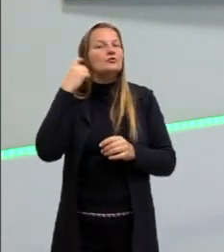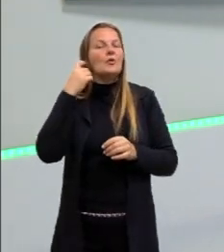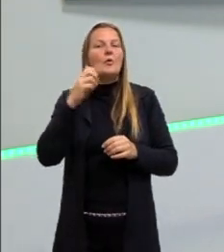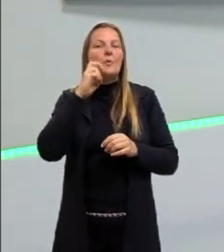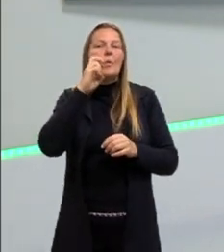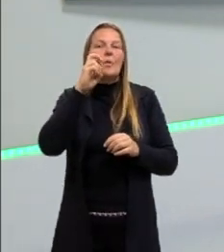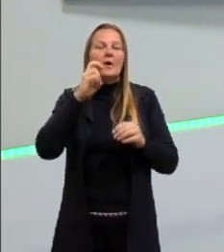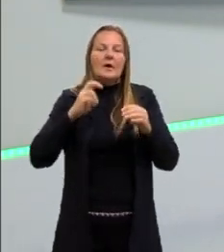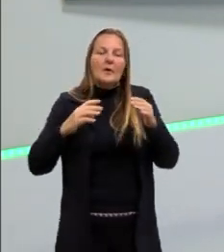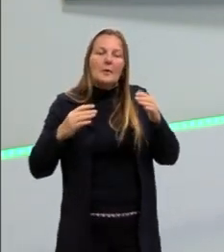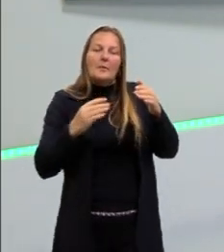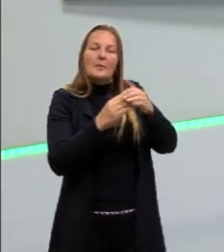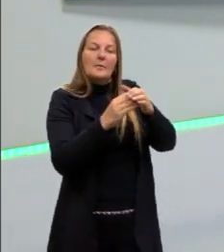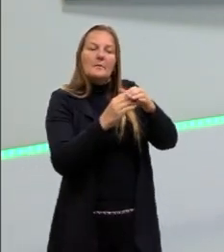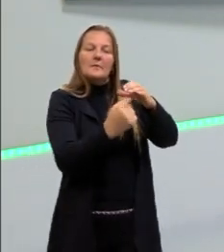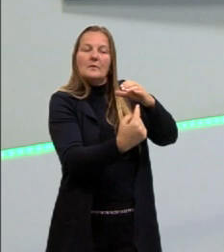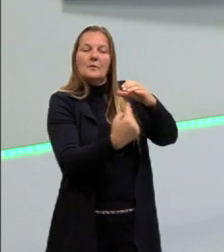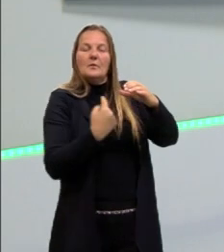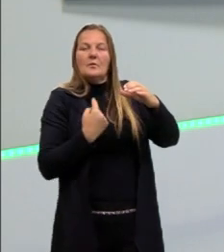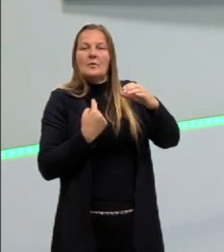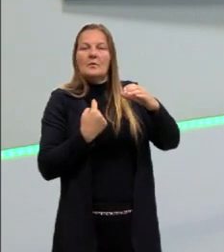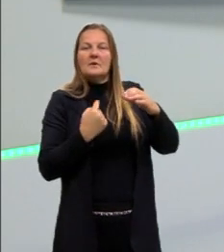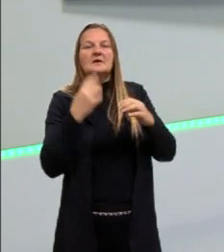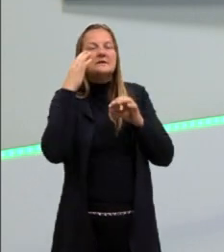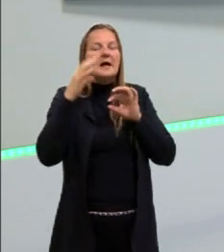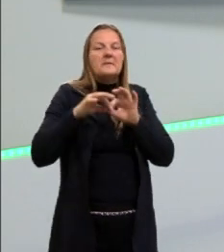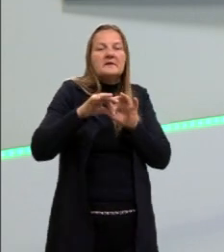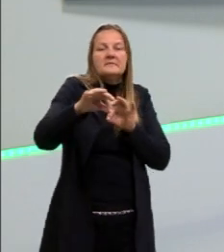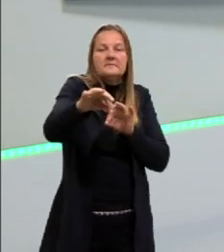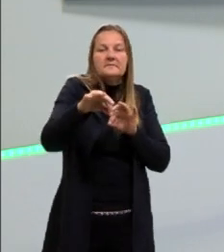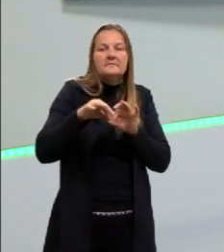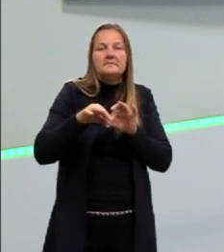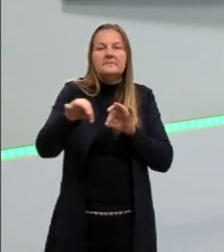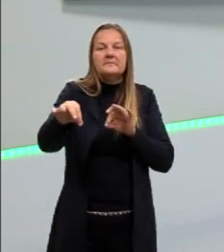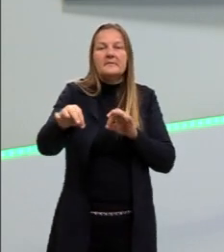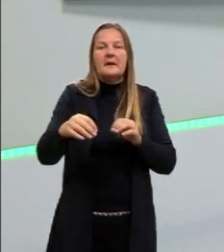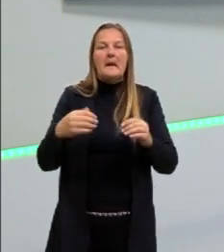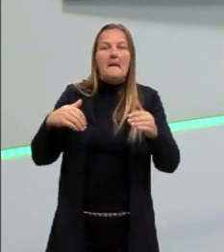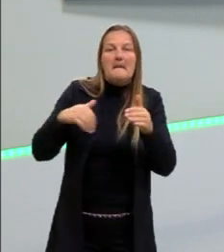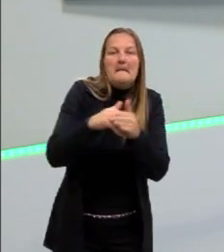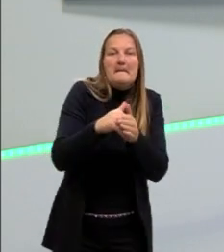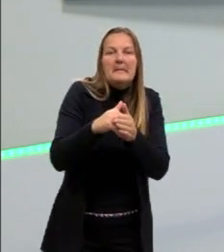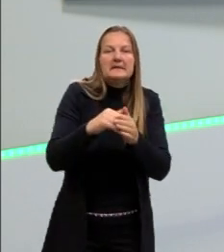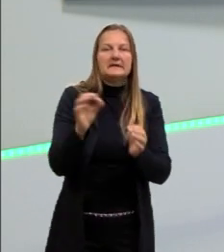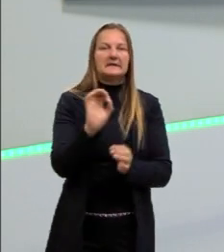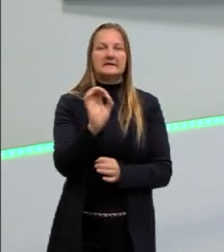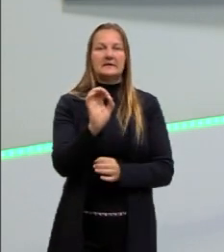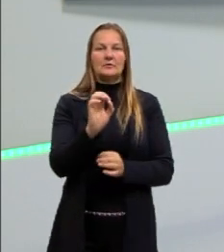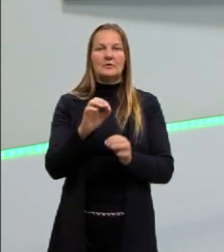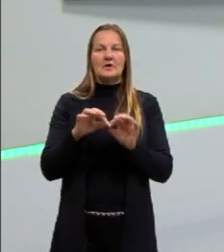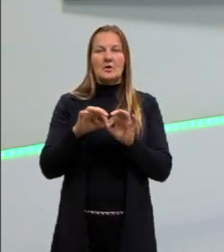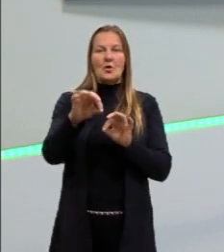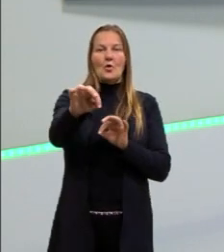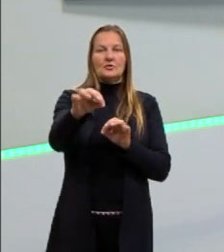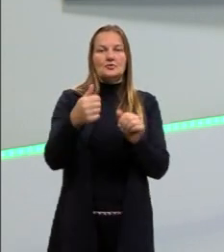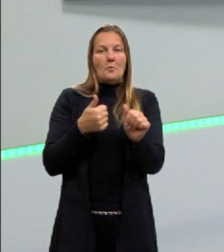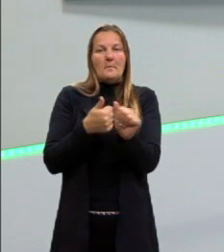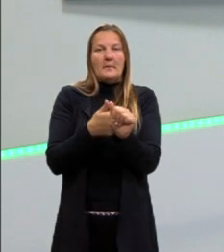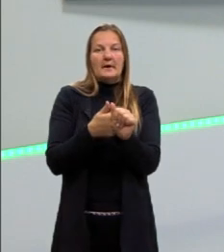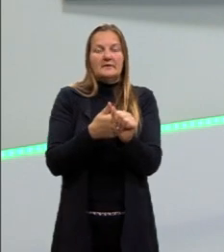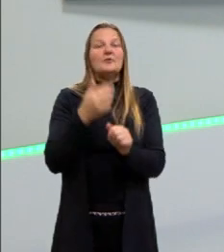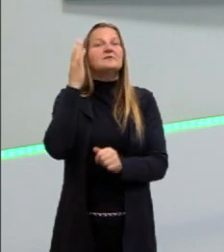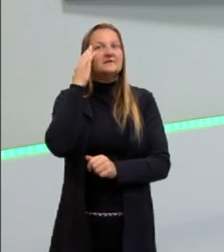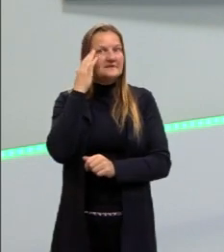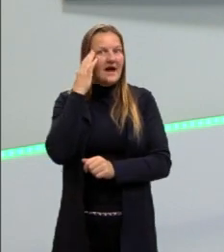ele consegue fazer o cálculo da distância e saber então se ele está próximo da parede ou longe de uma parede, né?